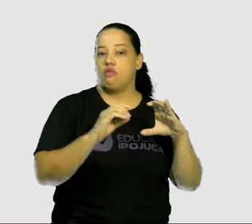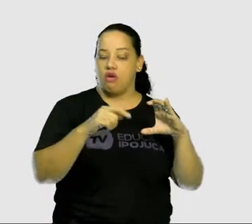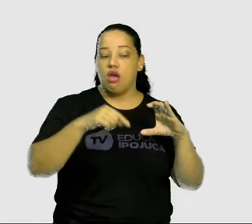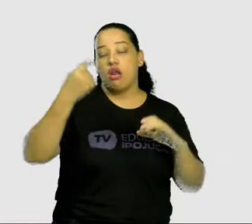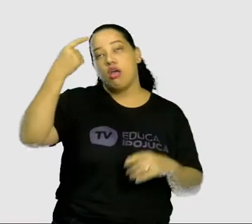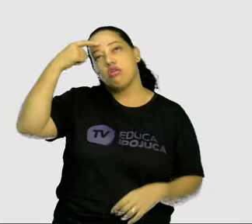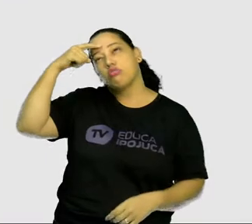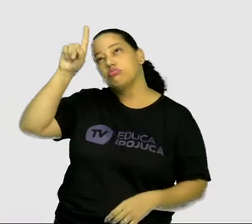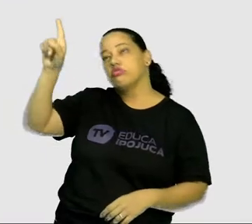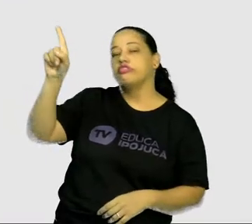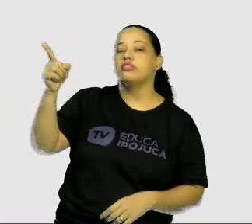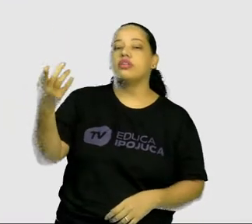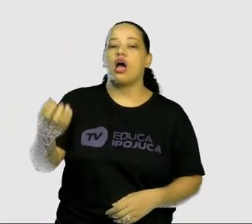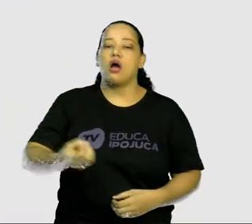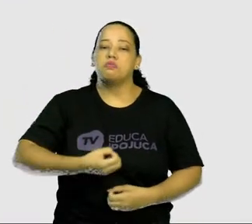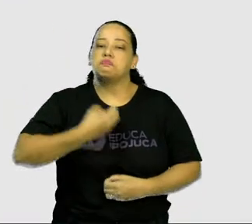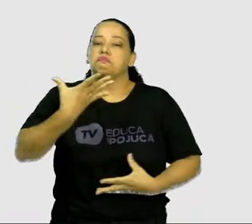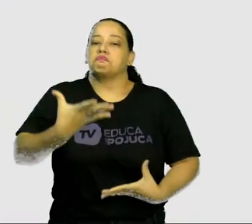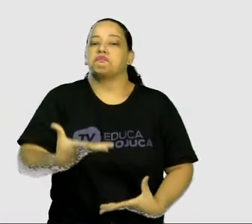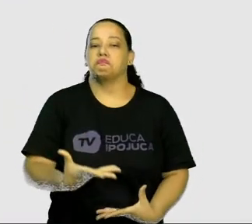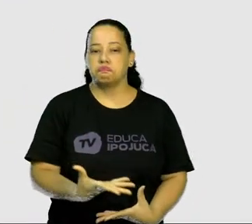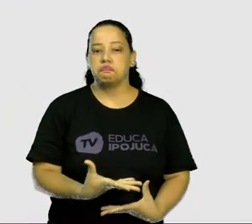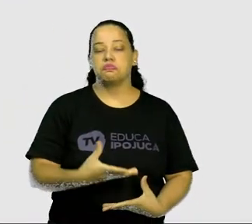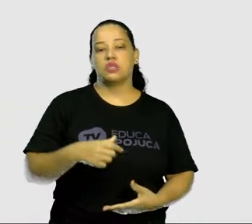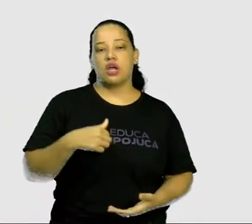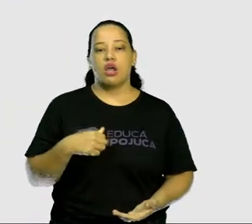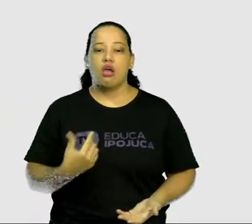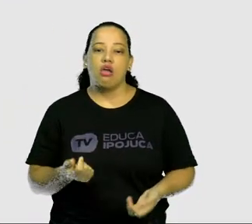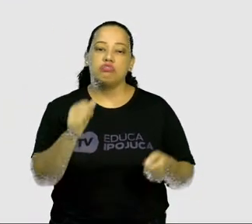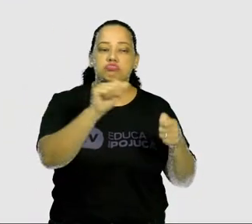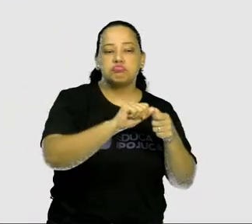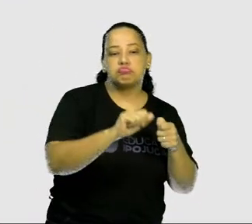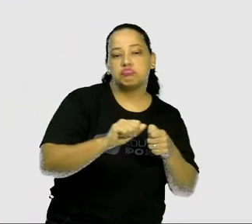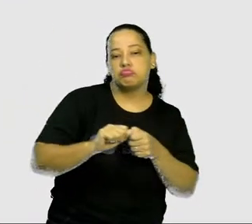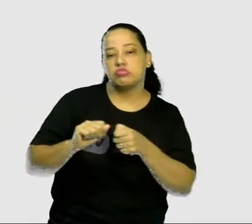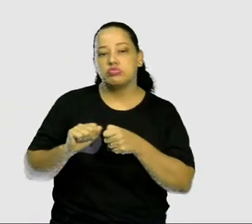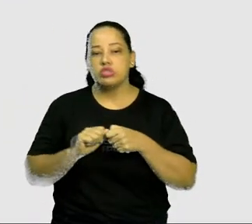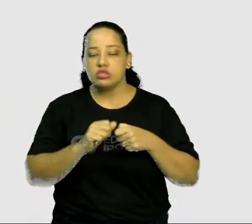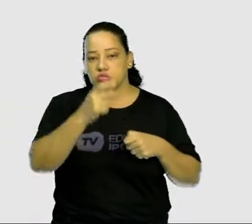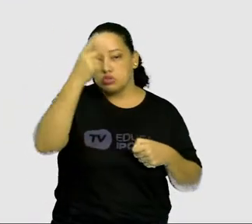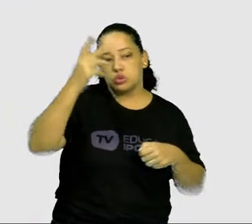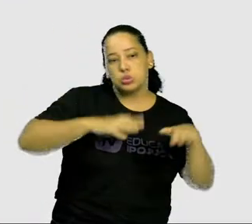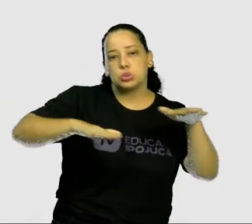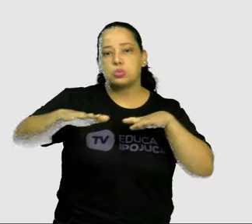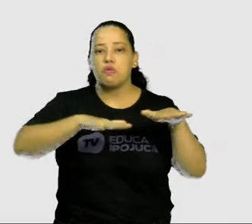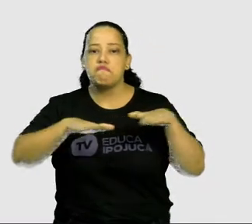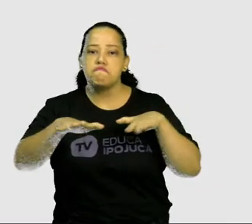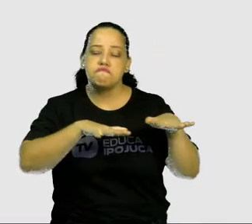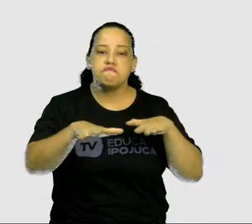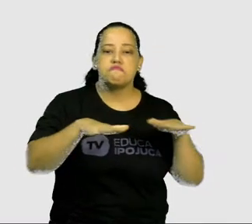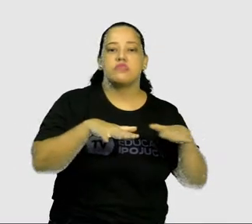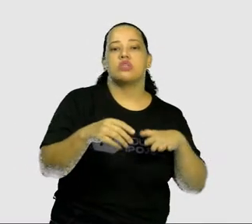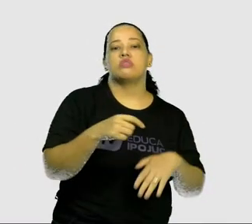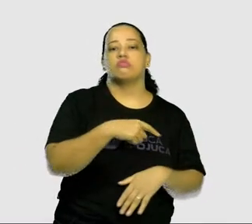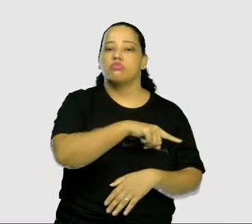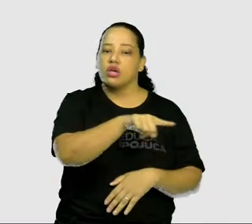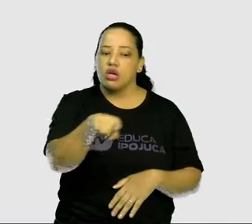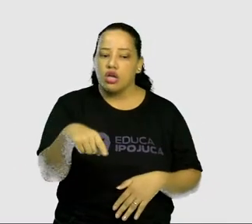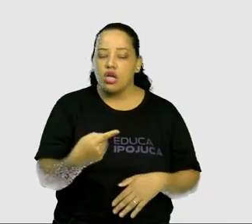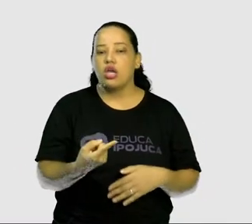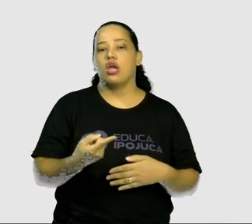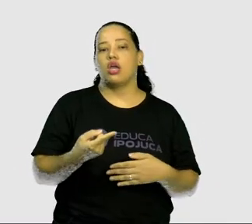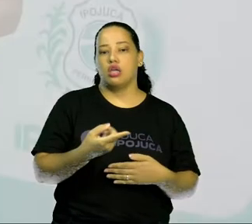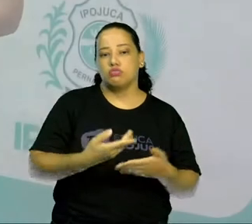criatividade, da espontaneidade, das ações entre os jogadores que se encontram engajados em